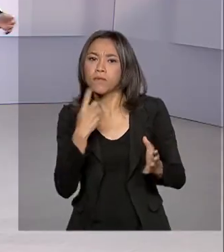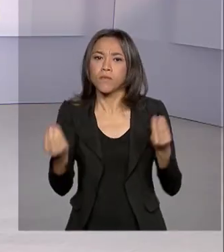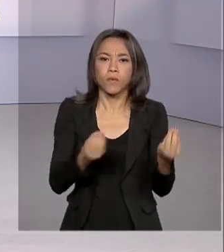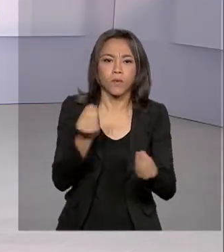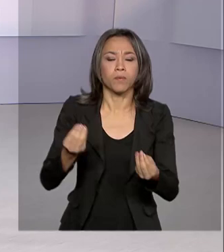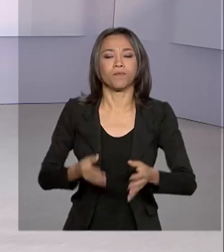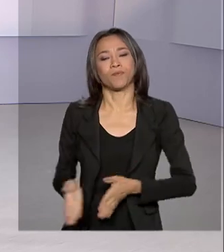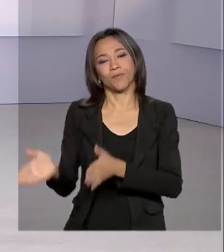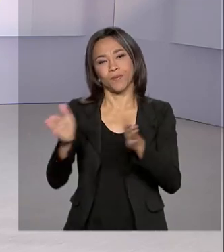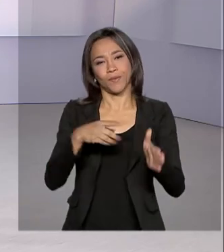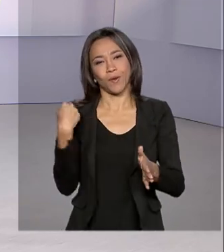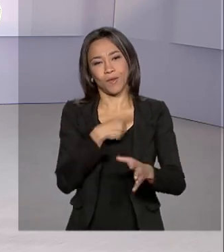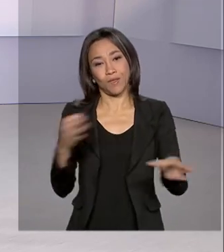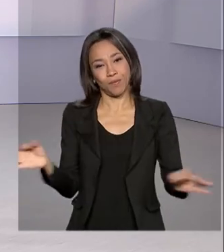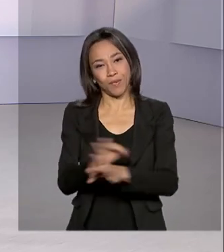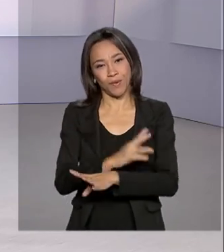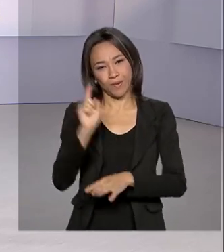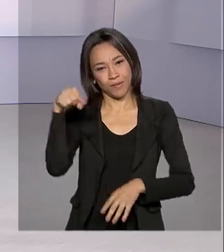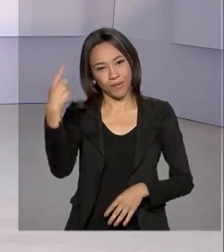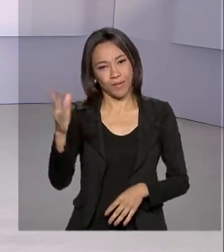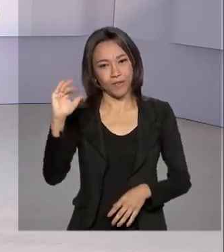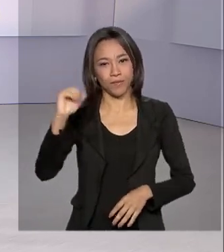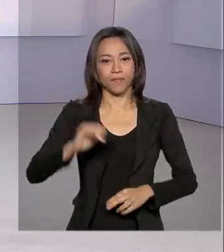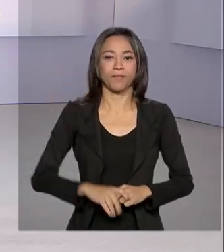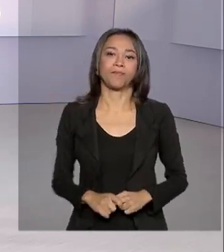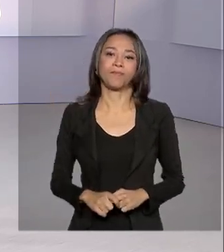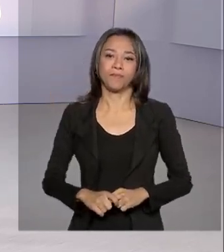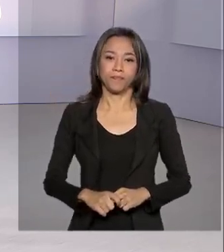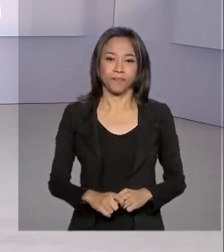A gente fica por aqui. Até a próxima. Tchau, tchau.